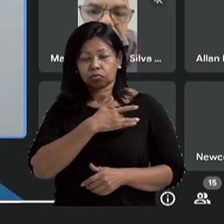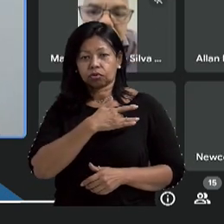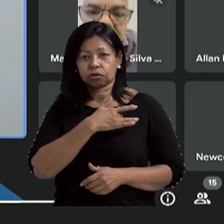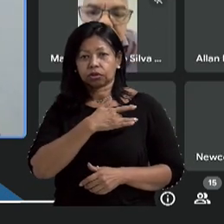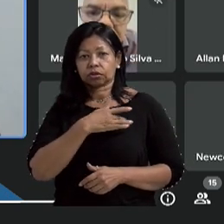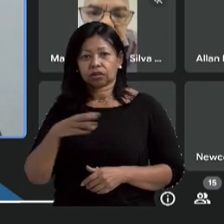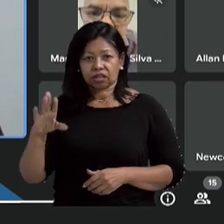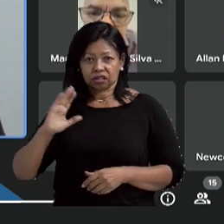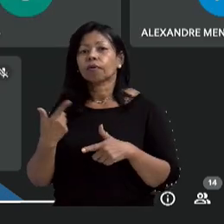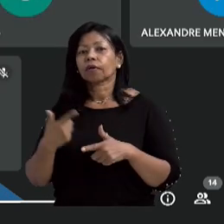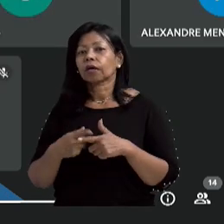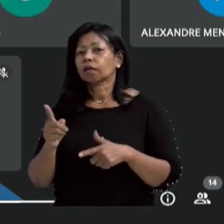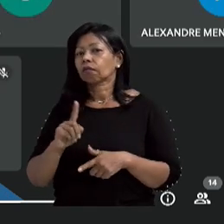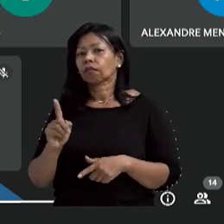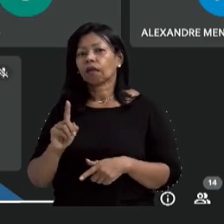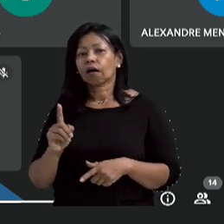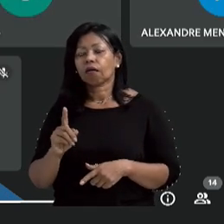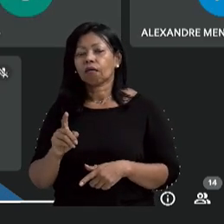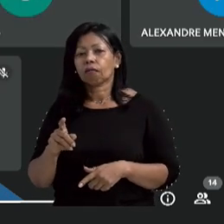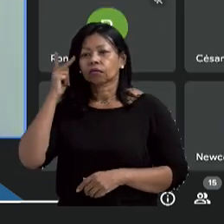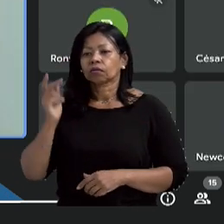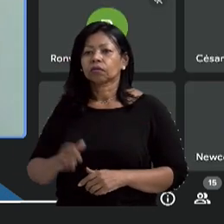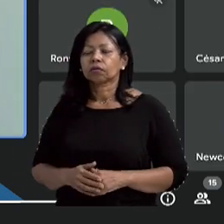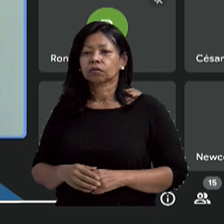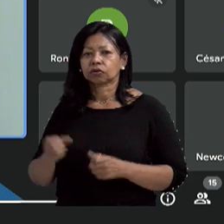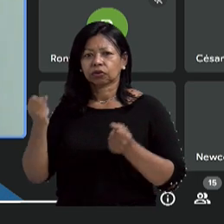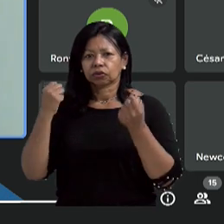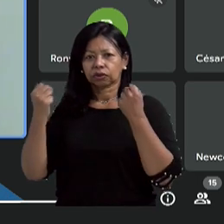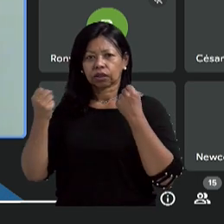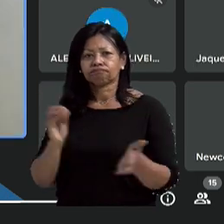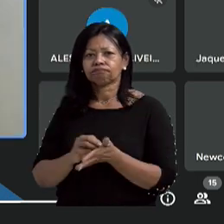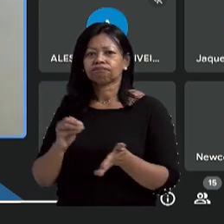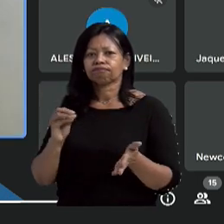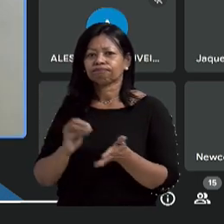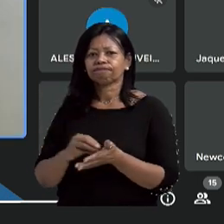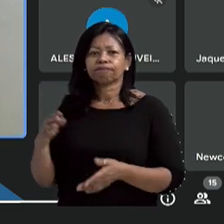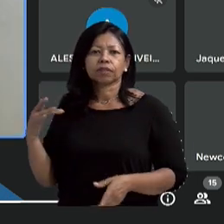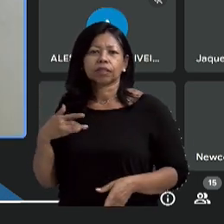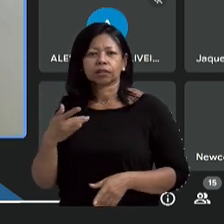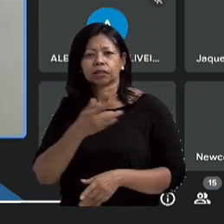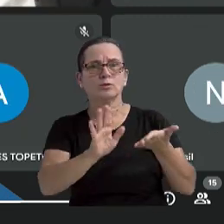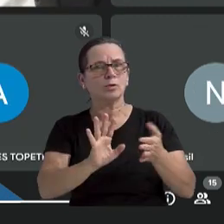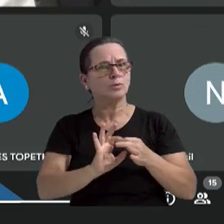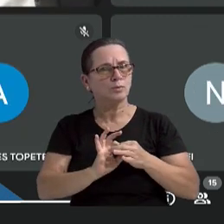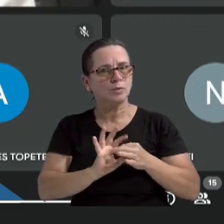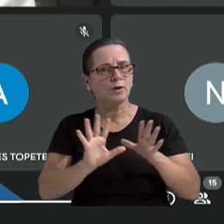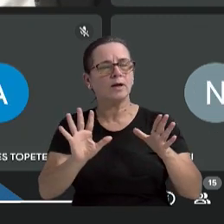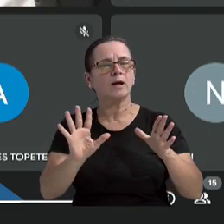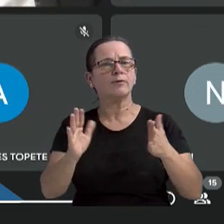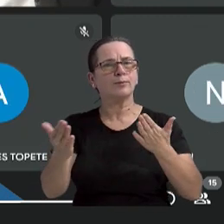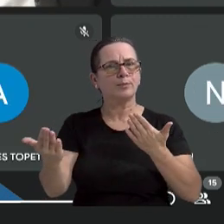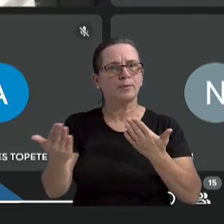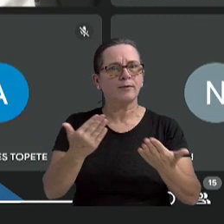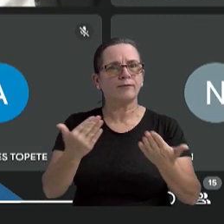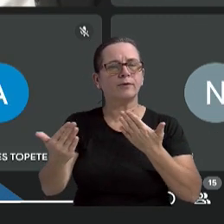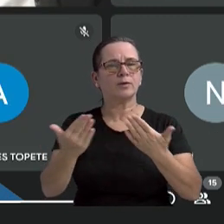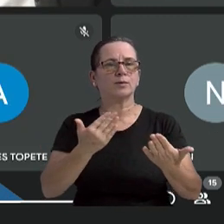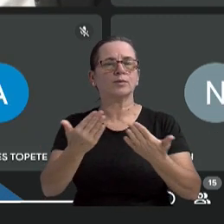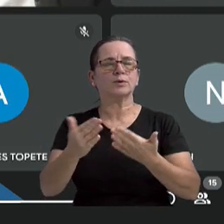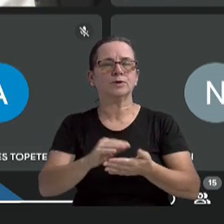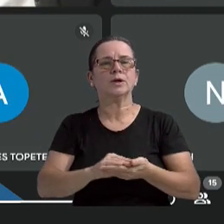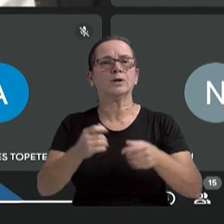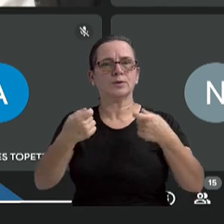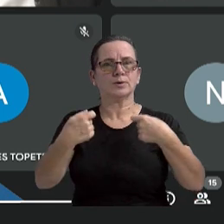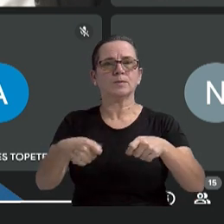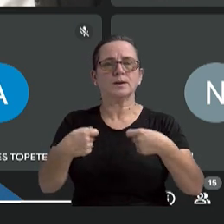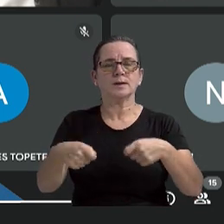para concursos públicos e processos seletivos no município de Cubatão. Os dois projetos de lei foram